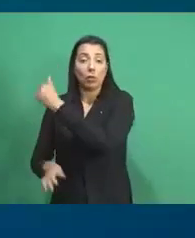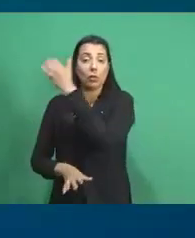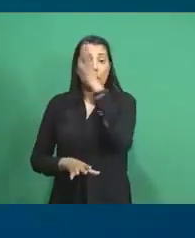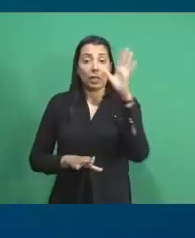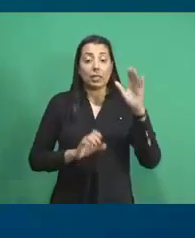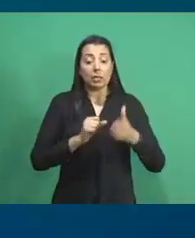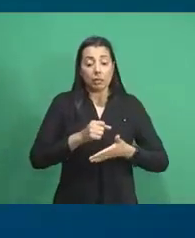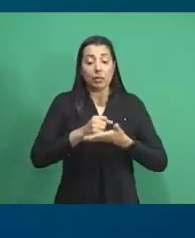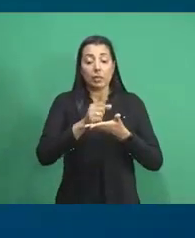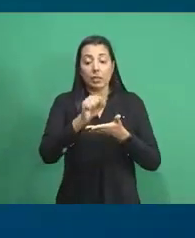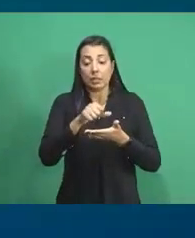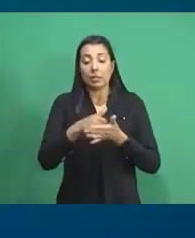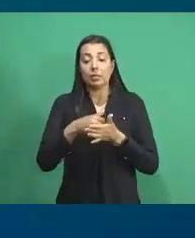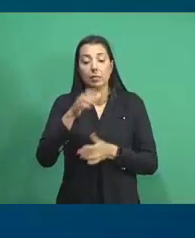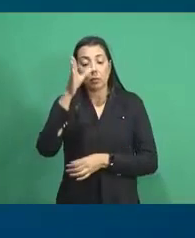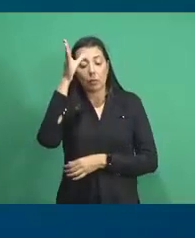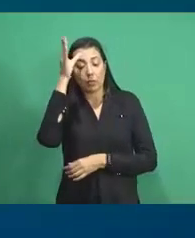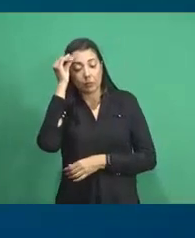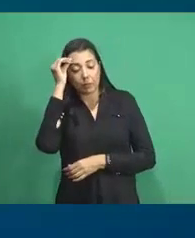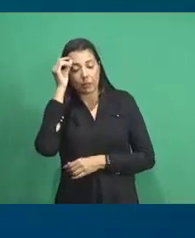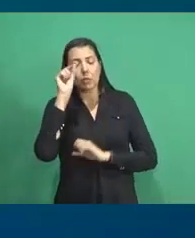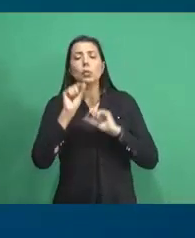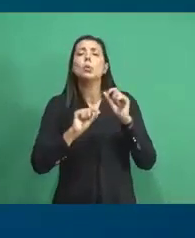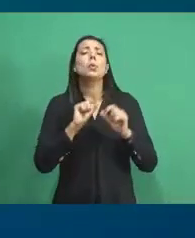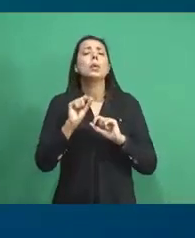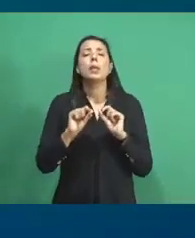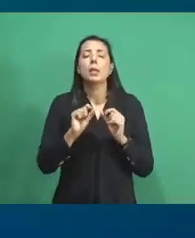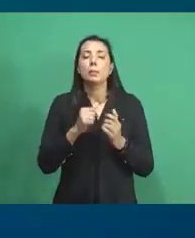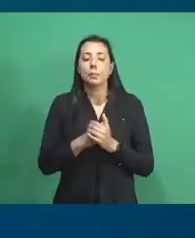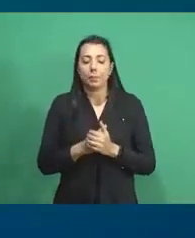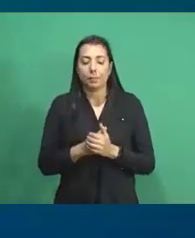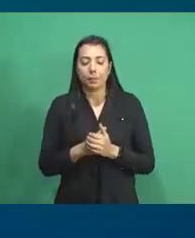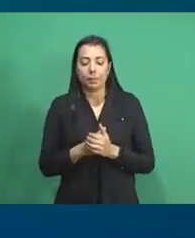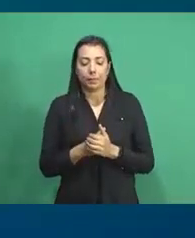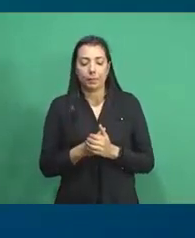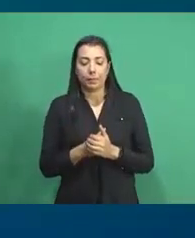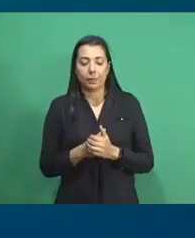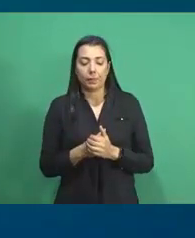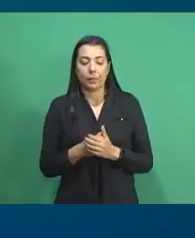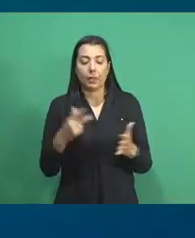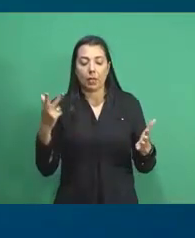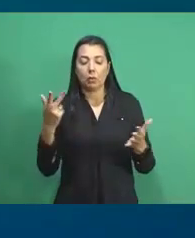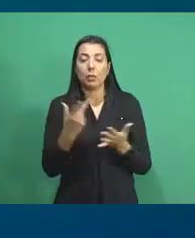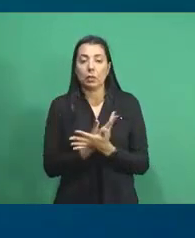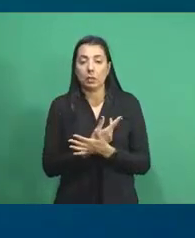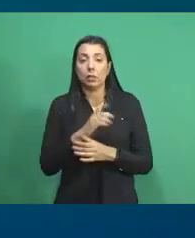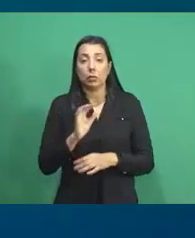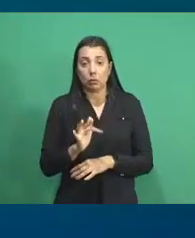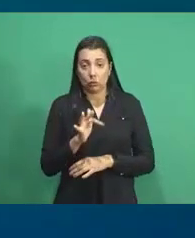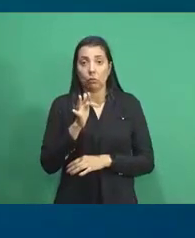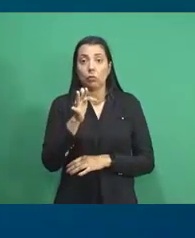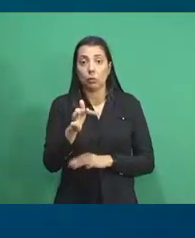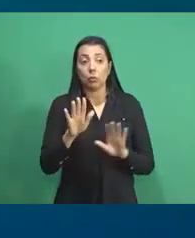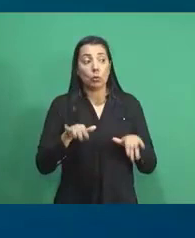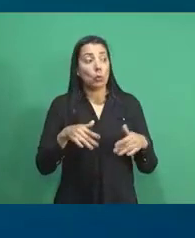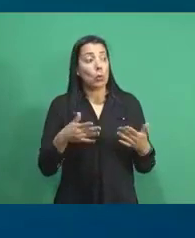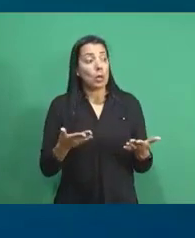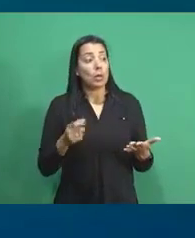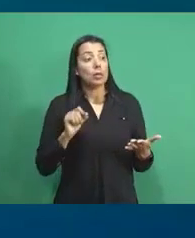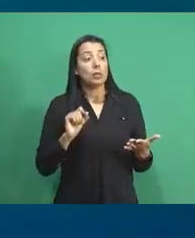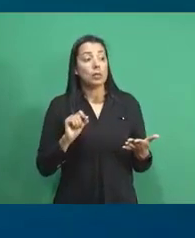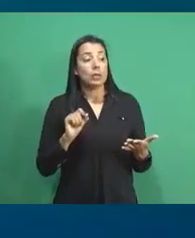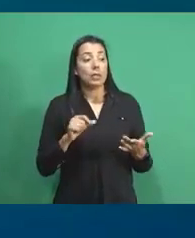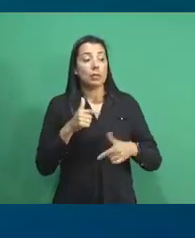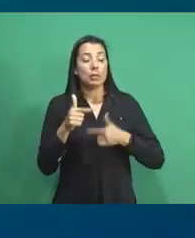favorecer muito o conhecimento do que vem a acontecer no futuro quanto à